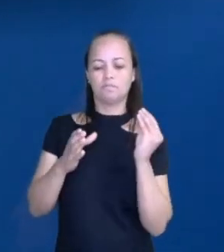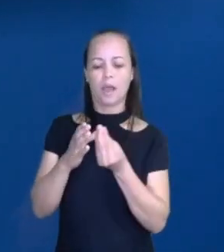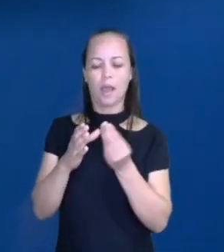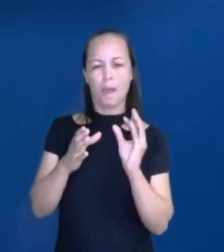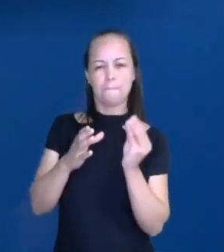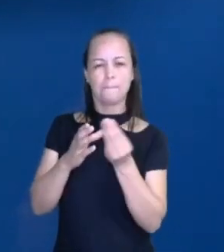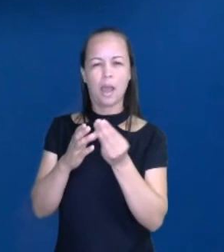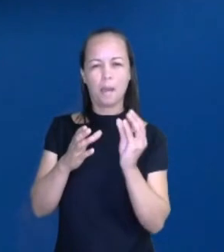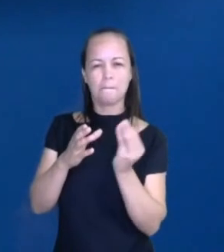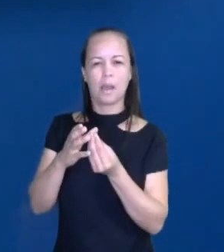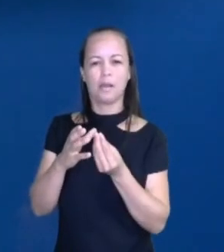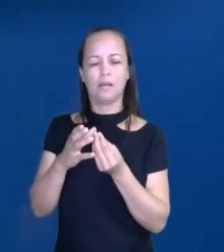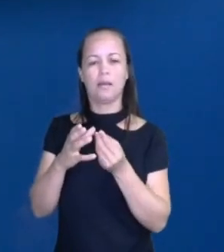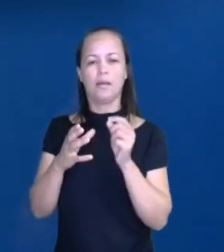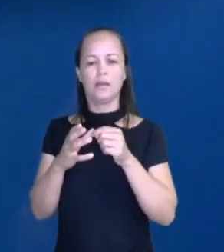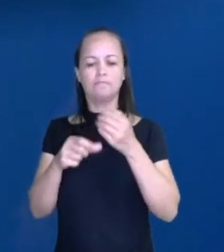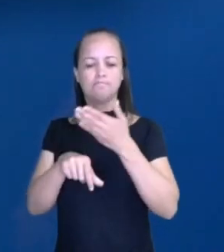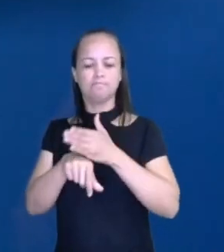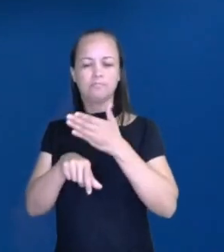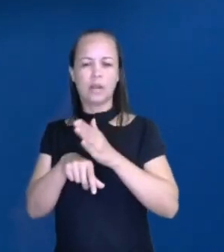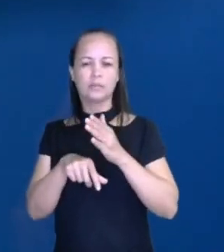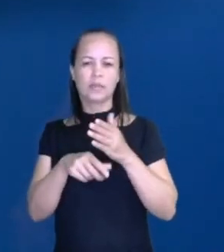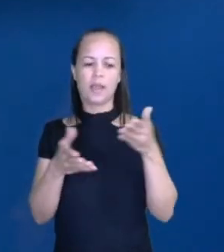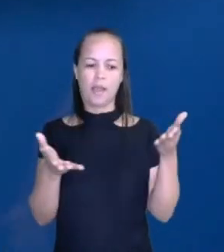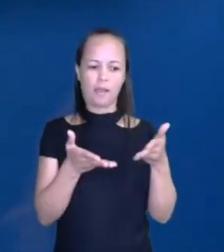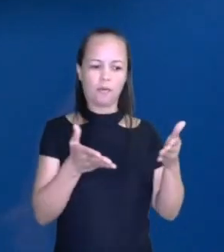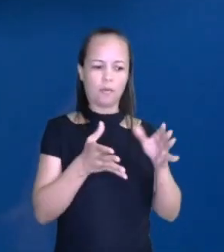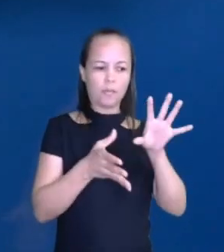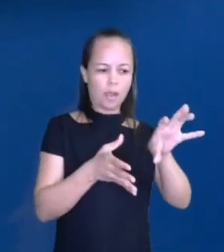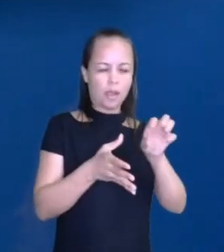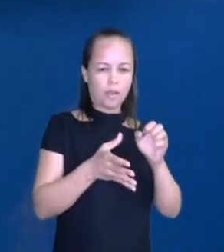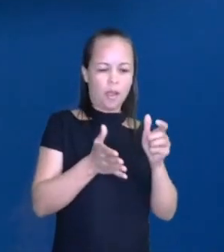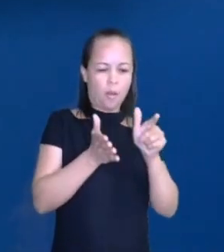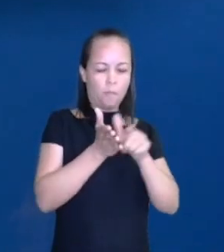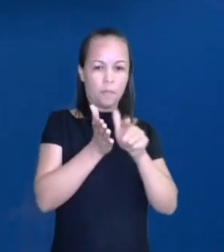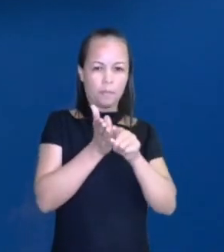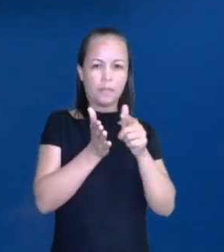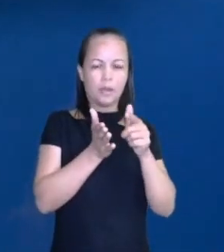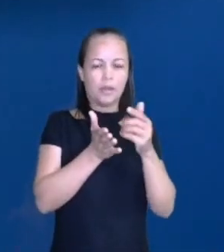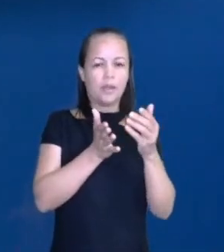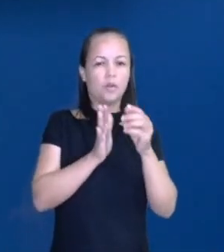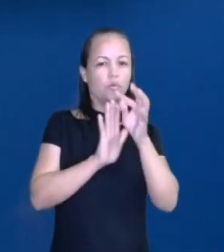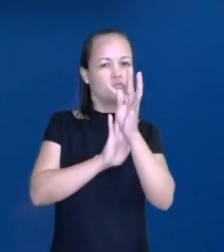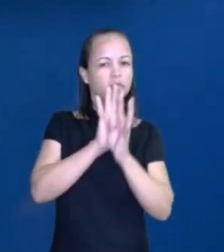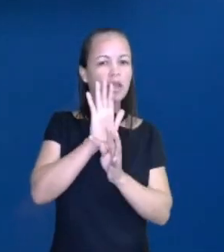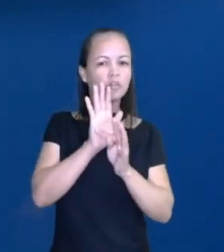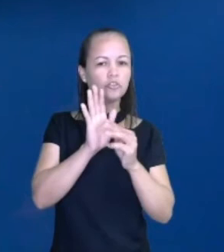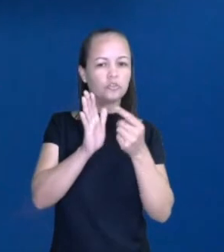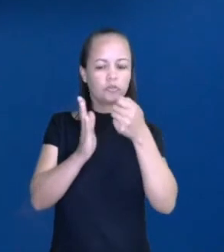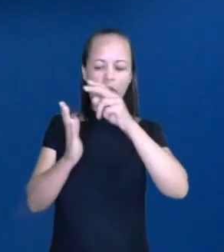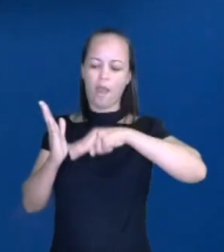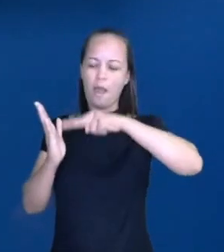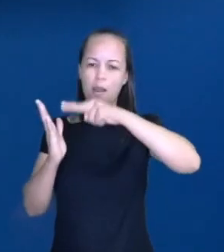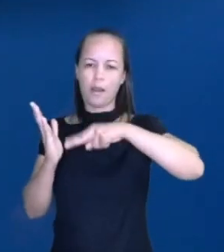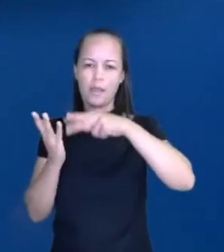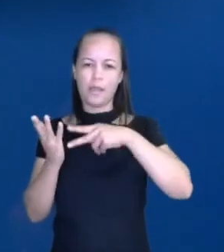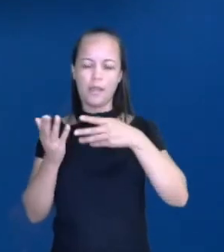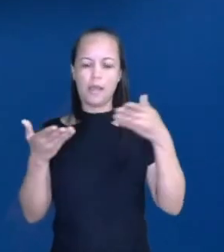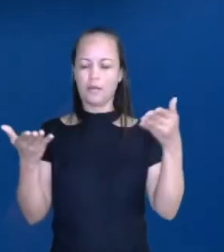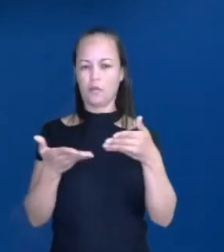obras em prática, se você pega uma obra agora, começa a sua leitura, a partir daí você já vai descobrir